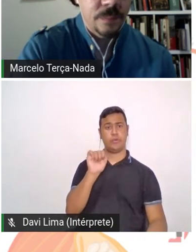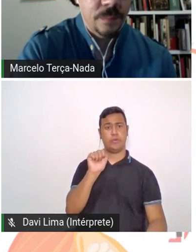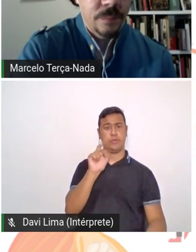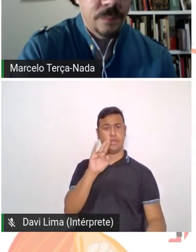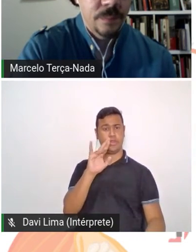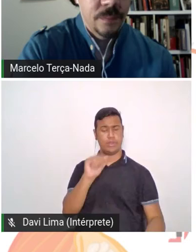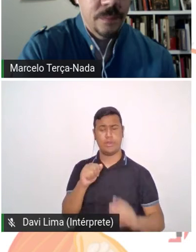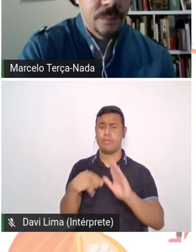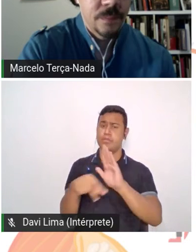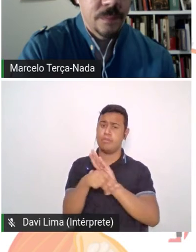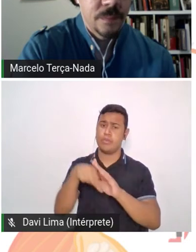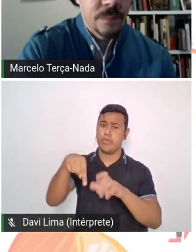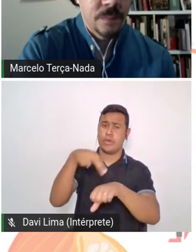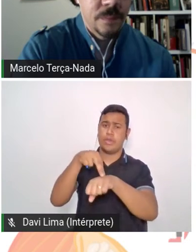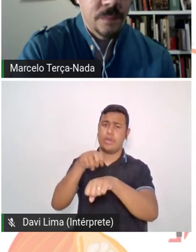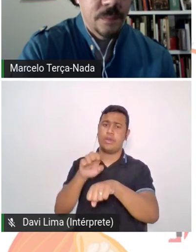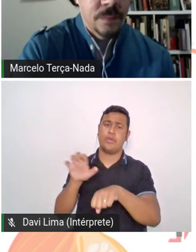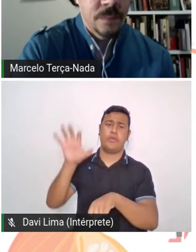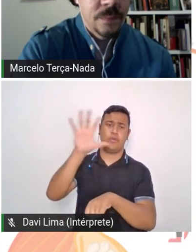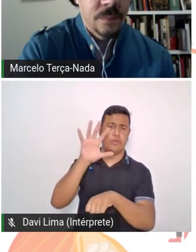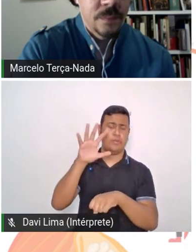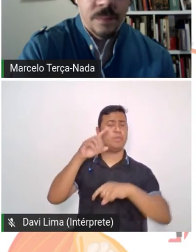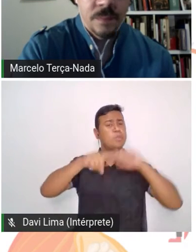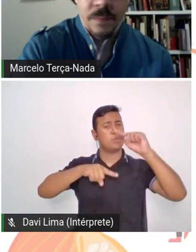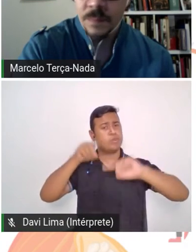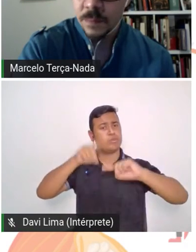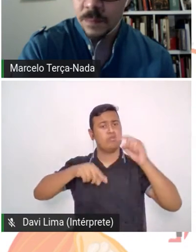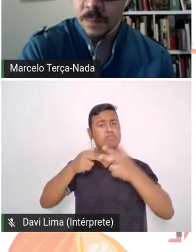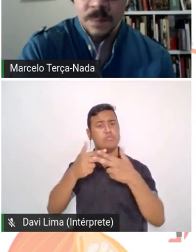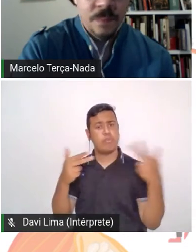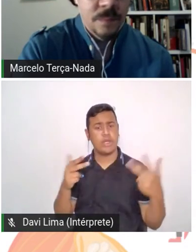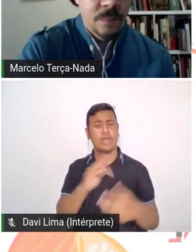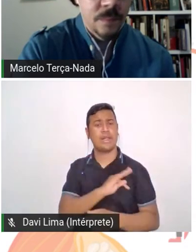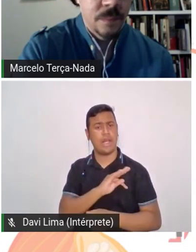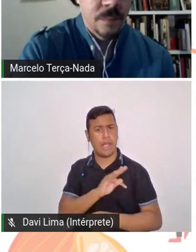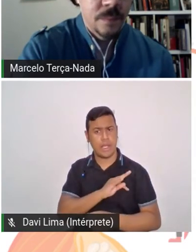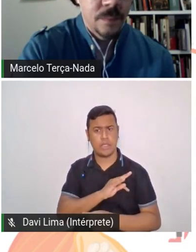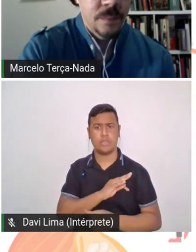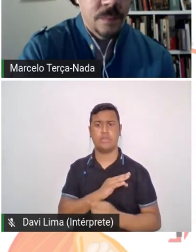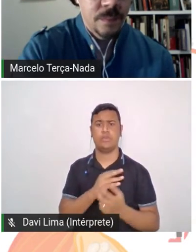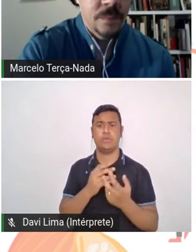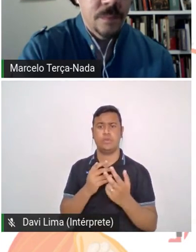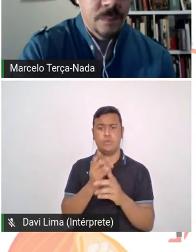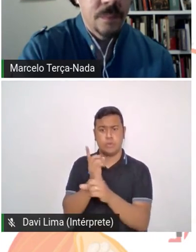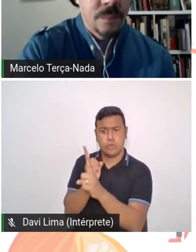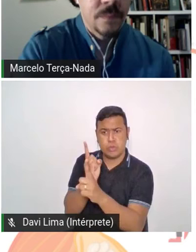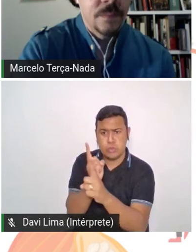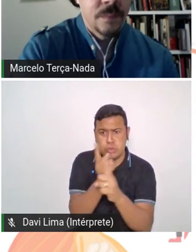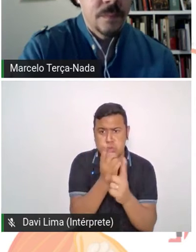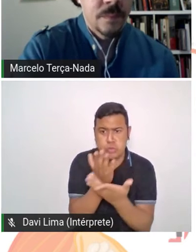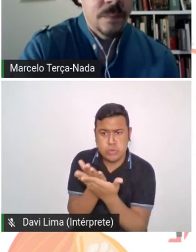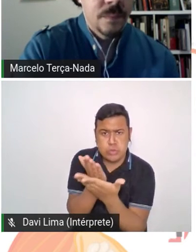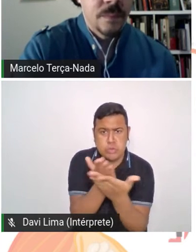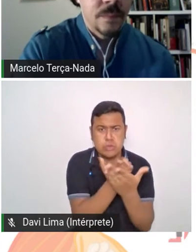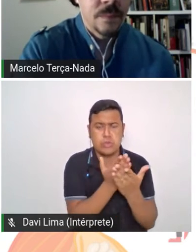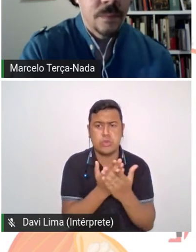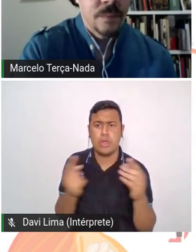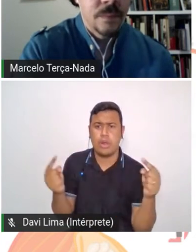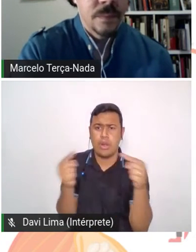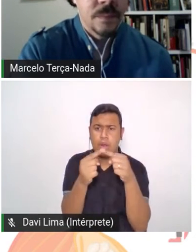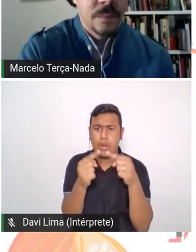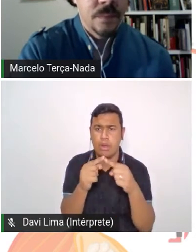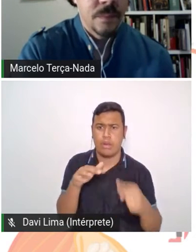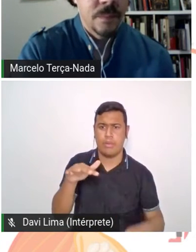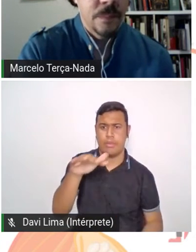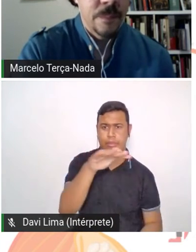a usa técnicas e que foram sendo aperfeiçoadas e adequadas para cada região. Então, acho que a gente tem um